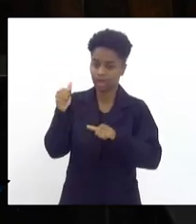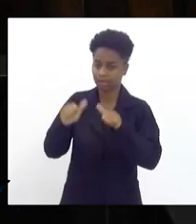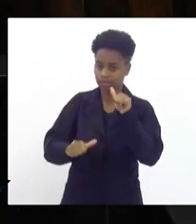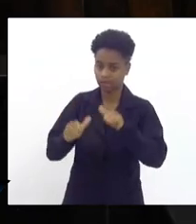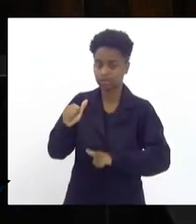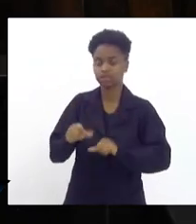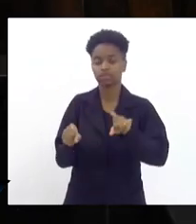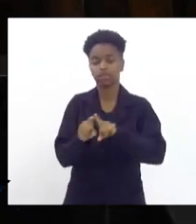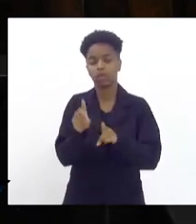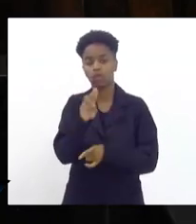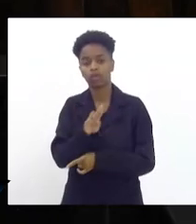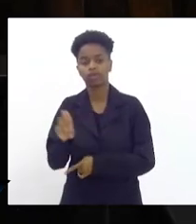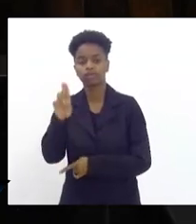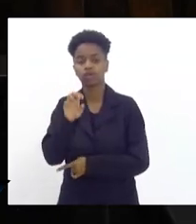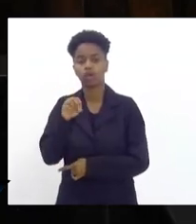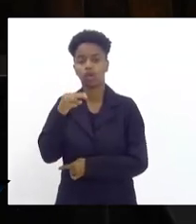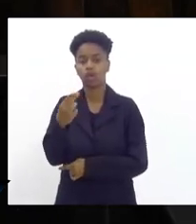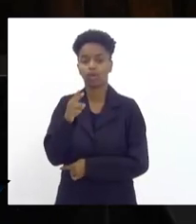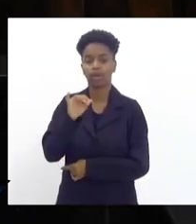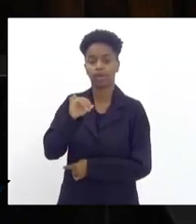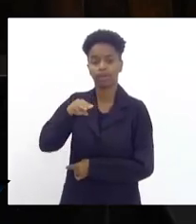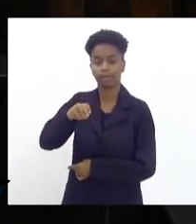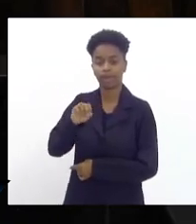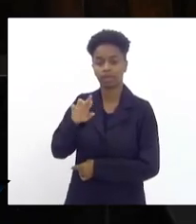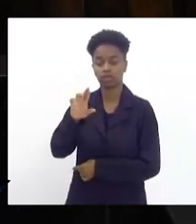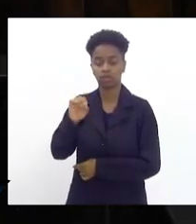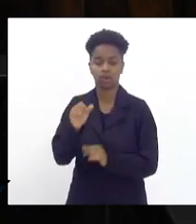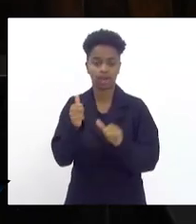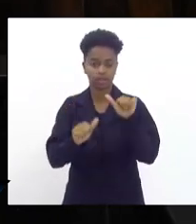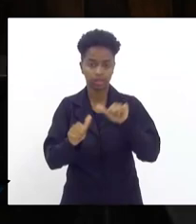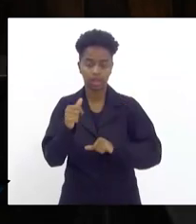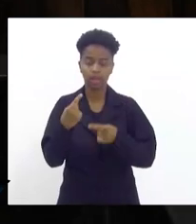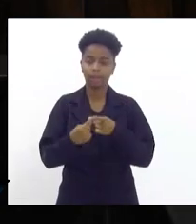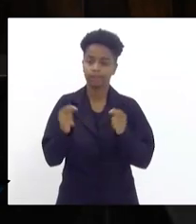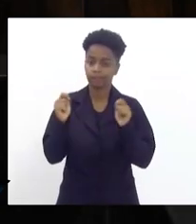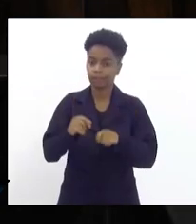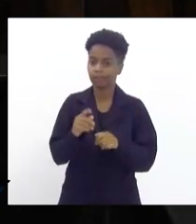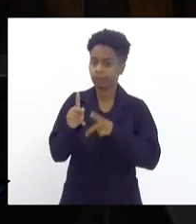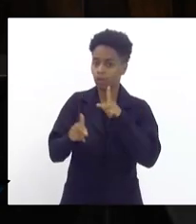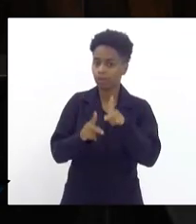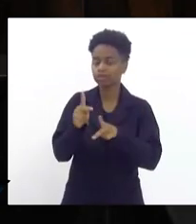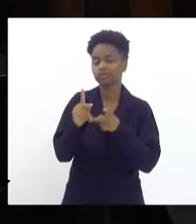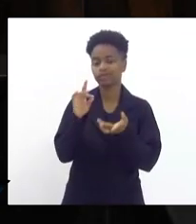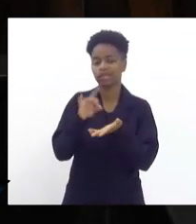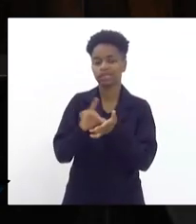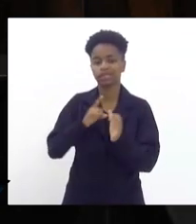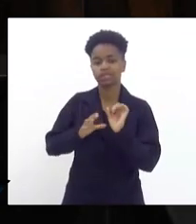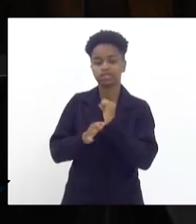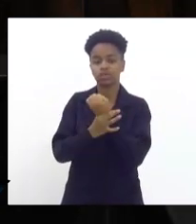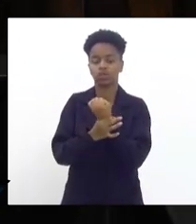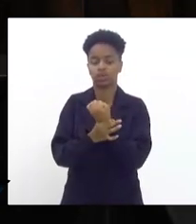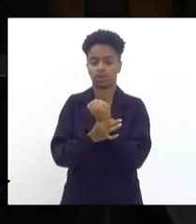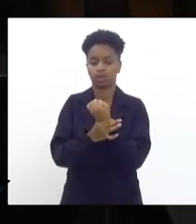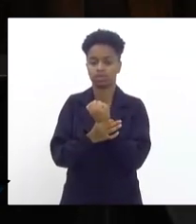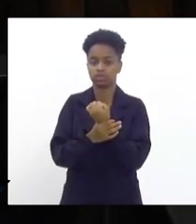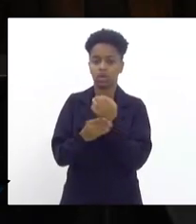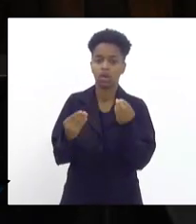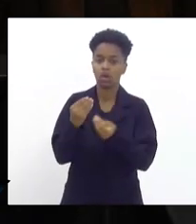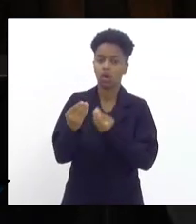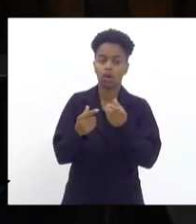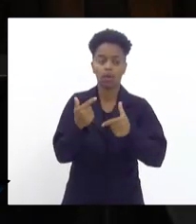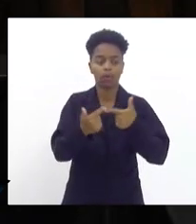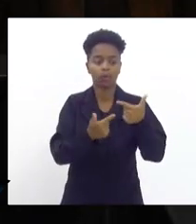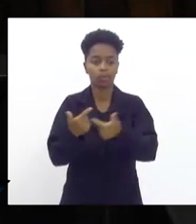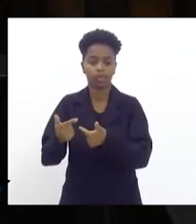universidades ou a quem o Inmetro determinar para que a população possa ter a garantia do seu serviço